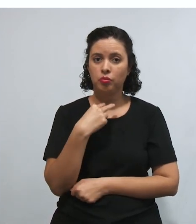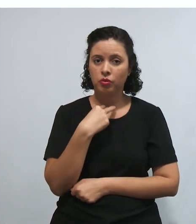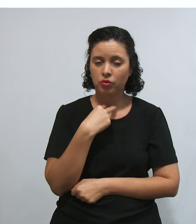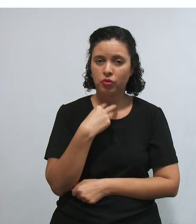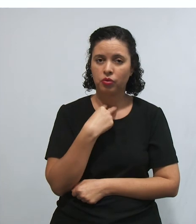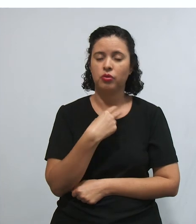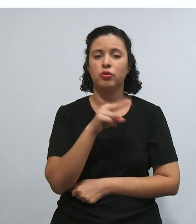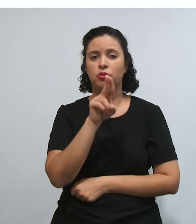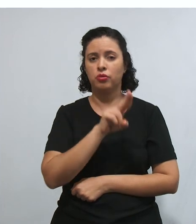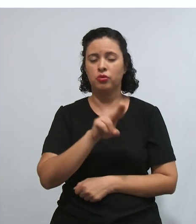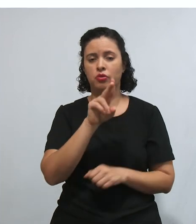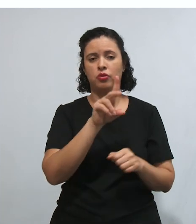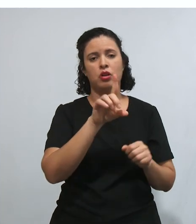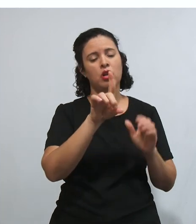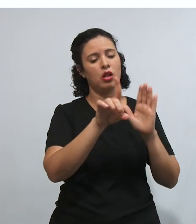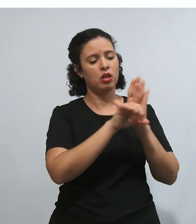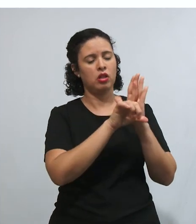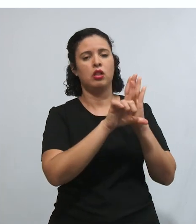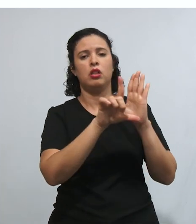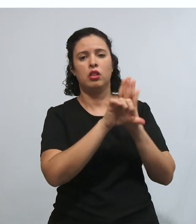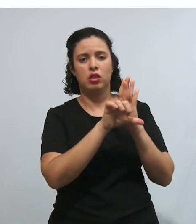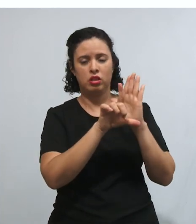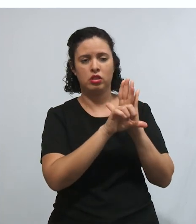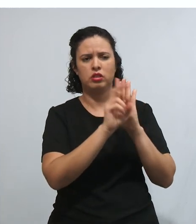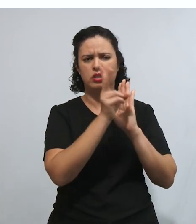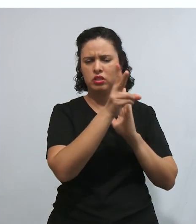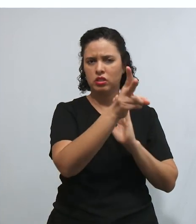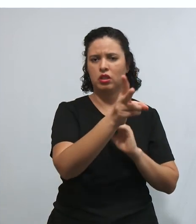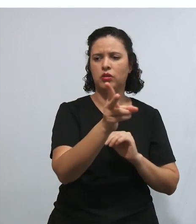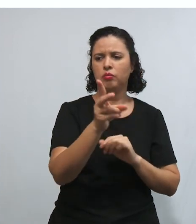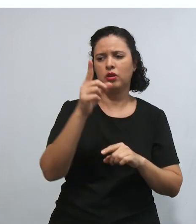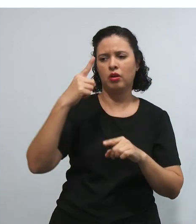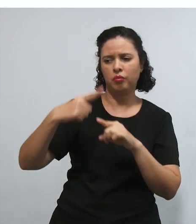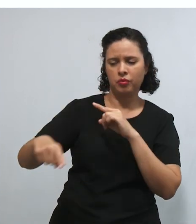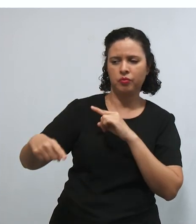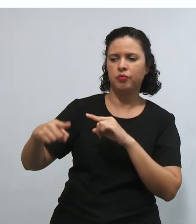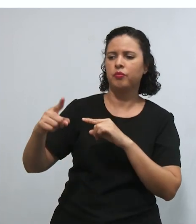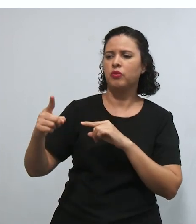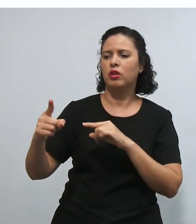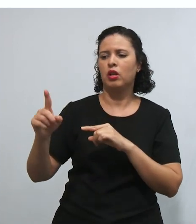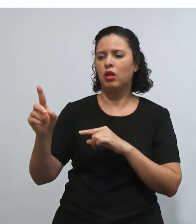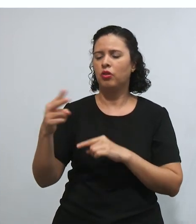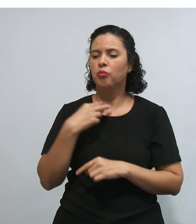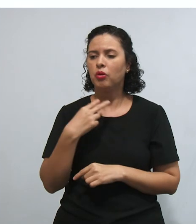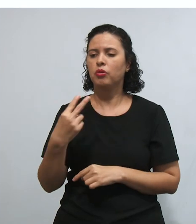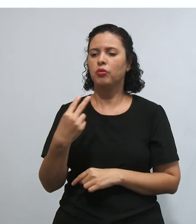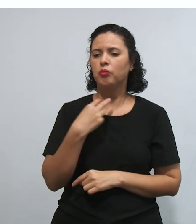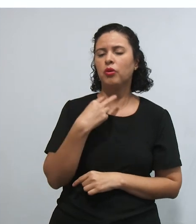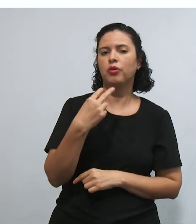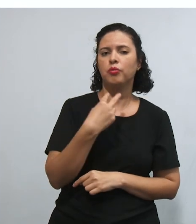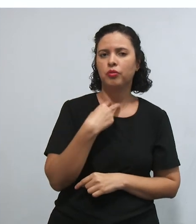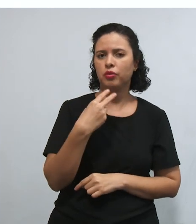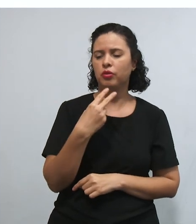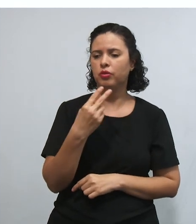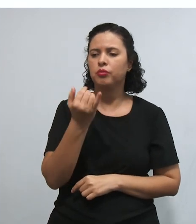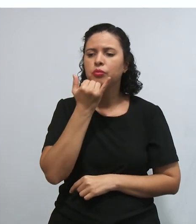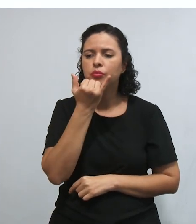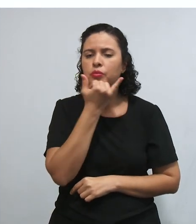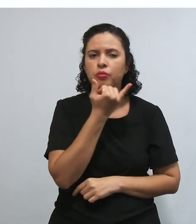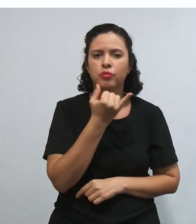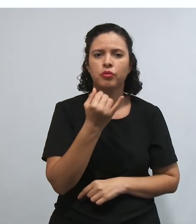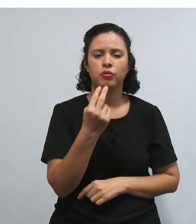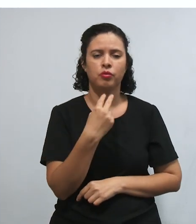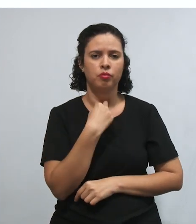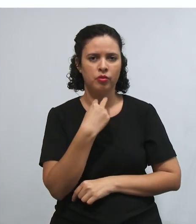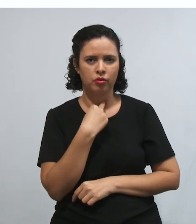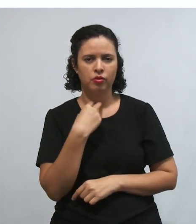princípio da reserva do possível para estar o tempo todo negando os pedidos, deixando de fazer o que ele tem que fazer. Ele tem que dar,